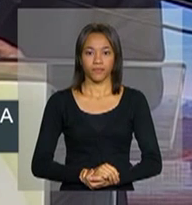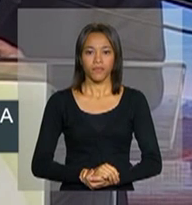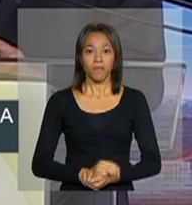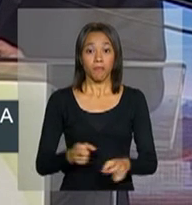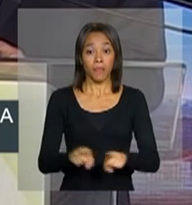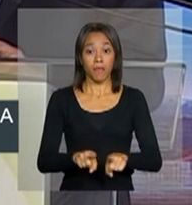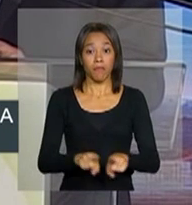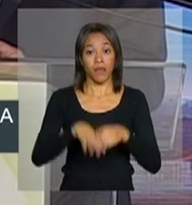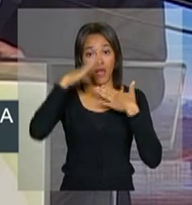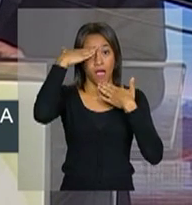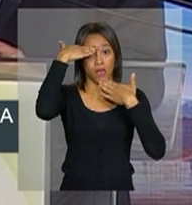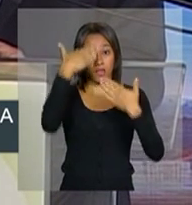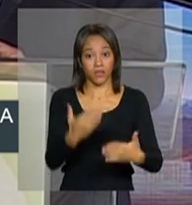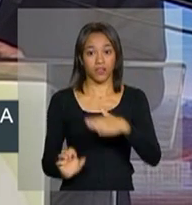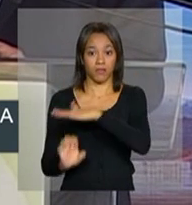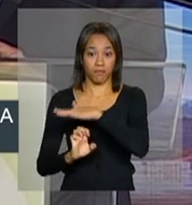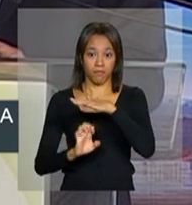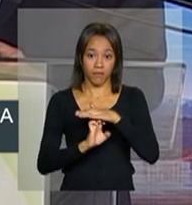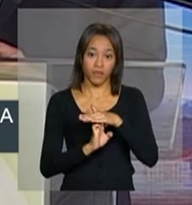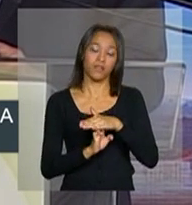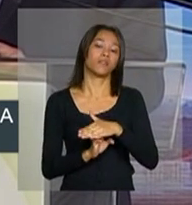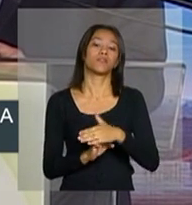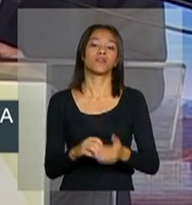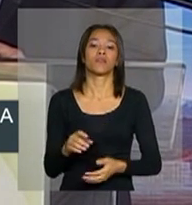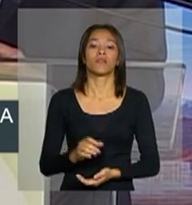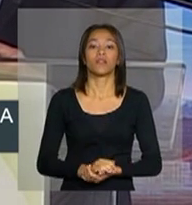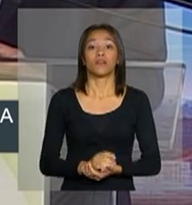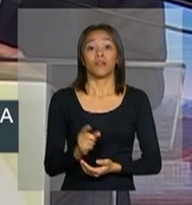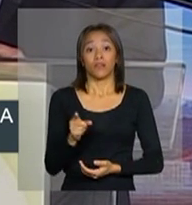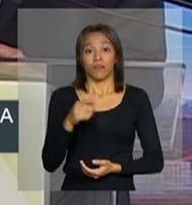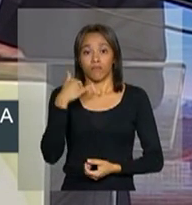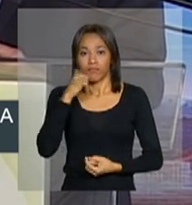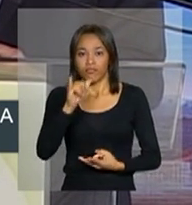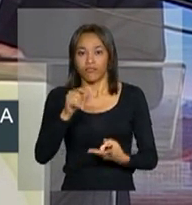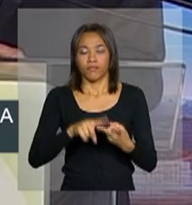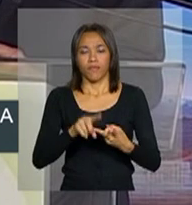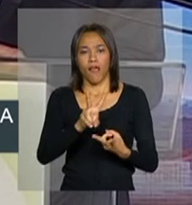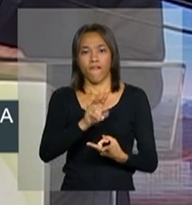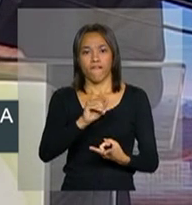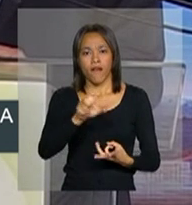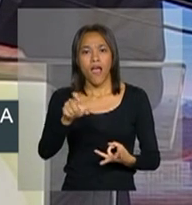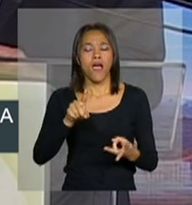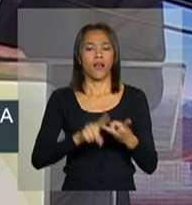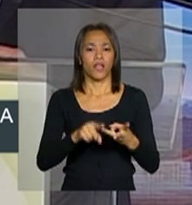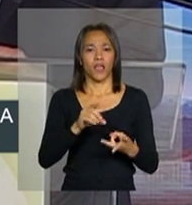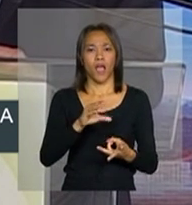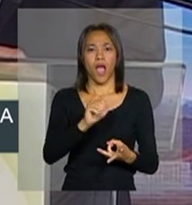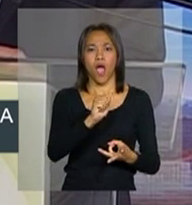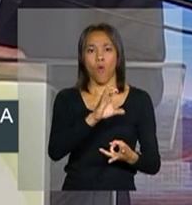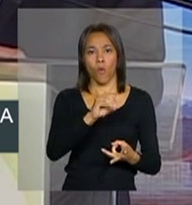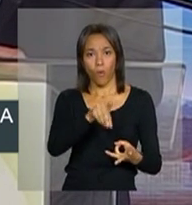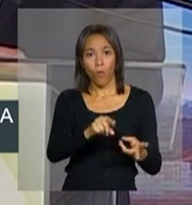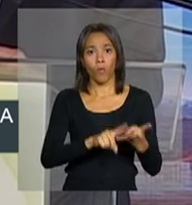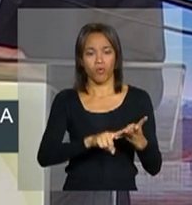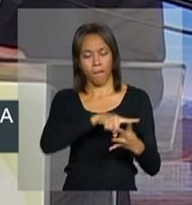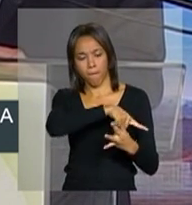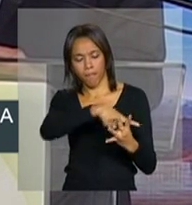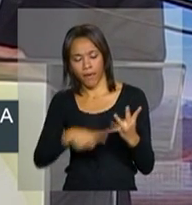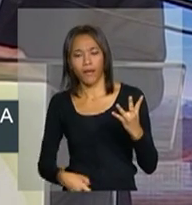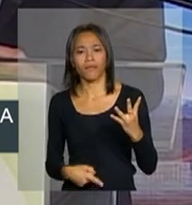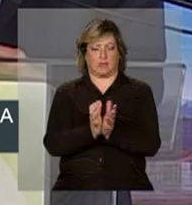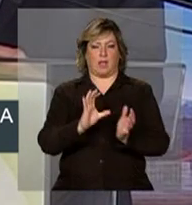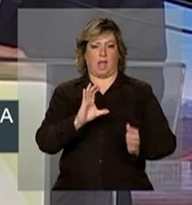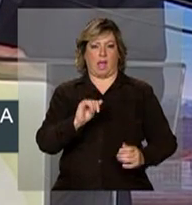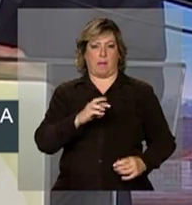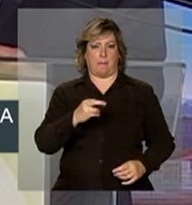as empresas Tractebel Tractebel Energia a Vale a Alcoa e a Intercomente Camargo